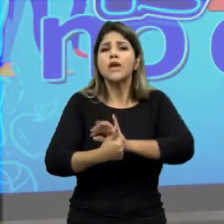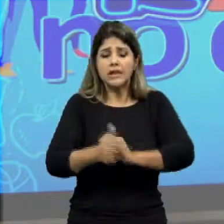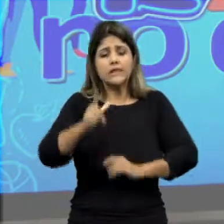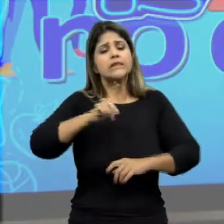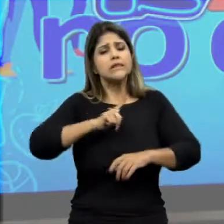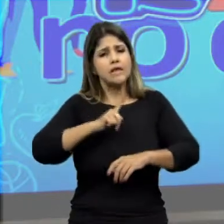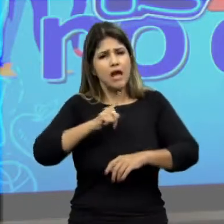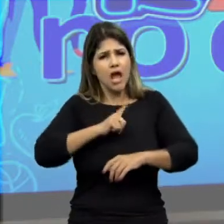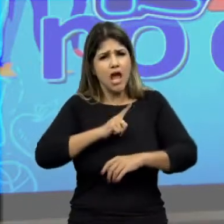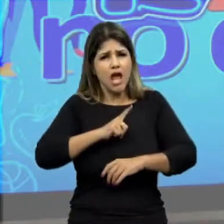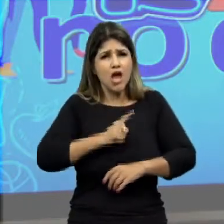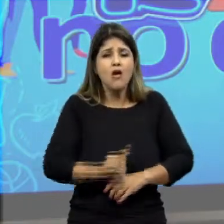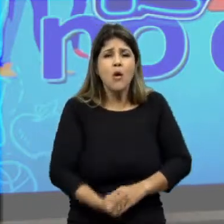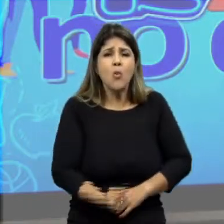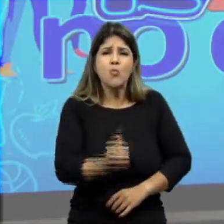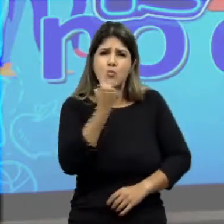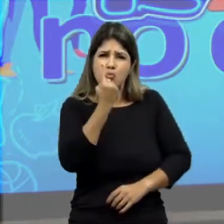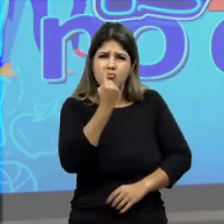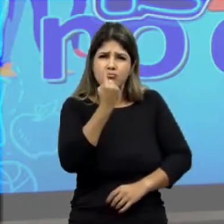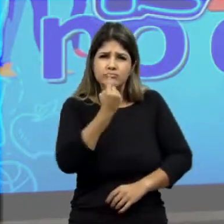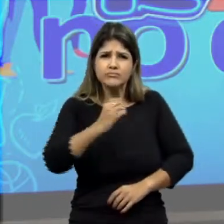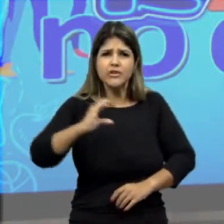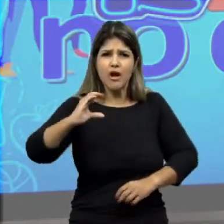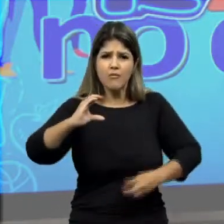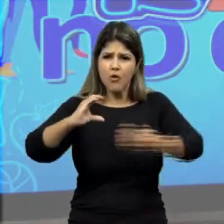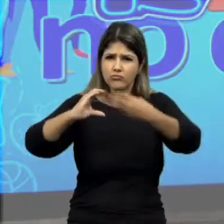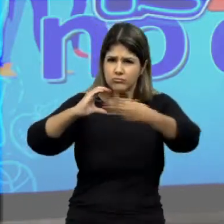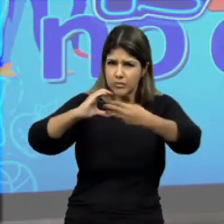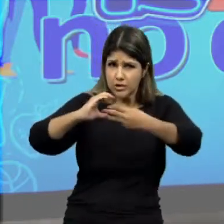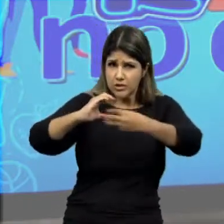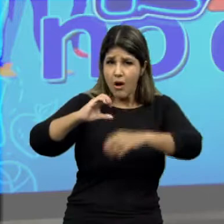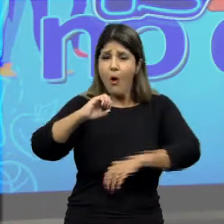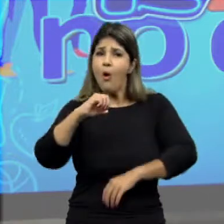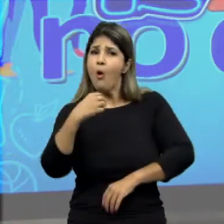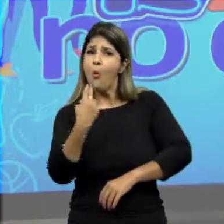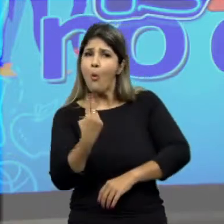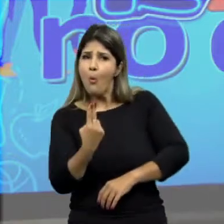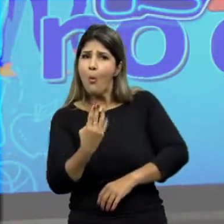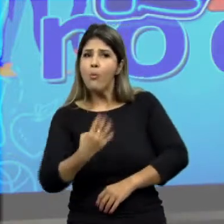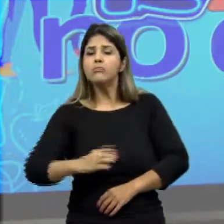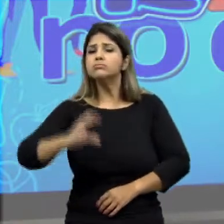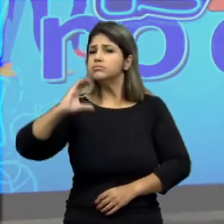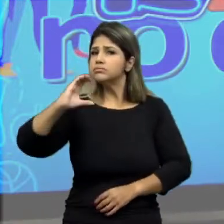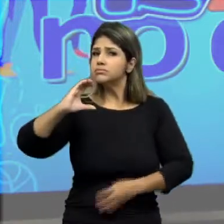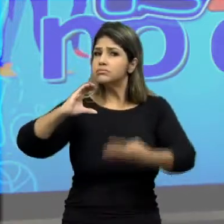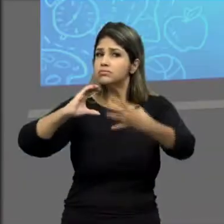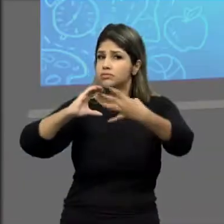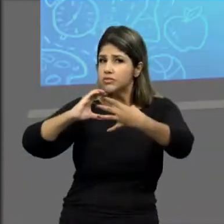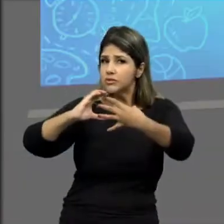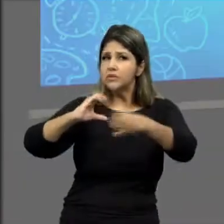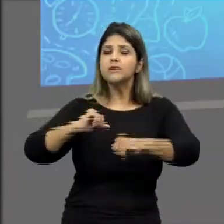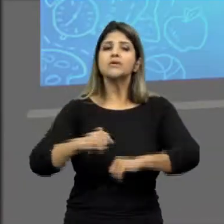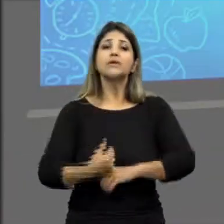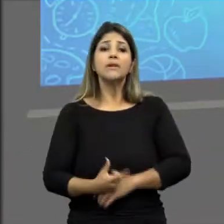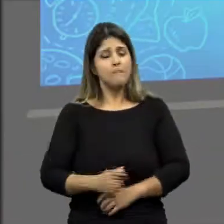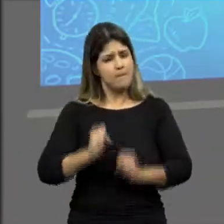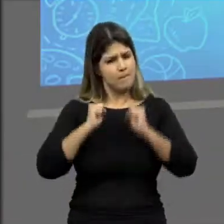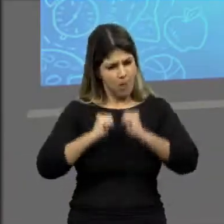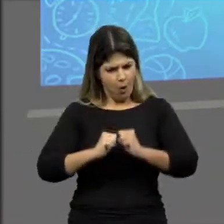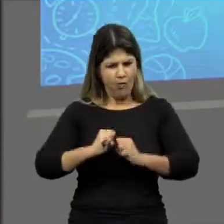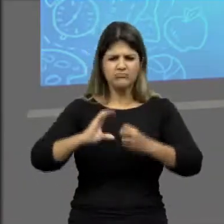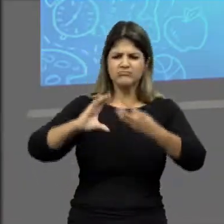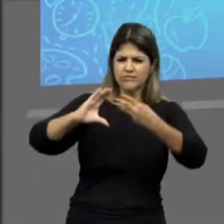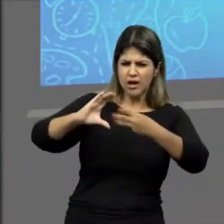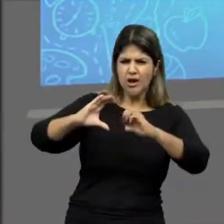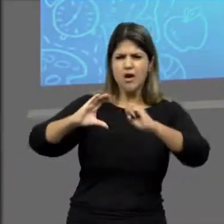deve possuir pelo menos um carbono terciário ou pelo menos um carbono quaternário. Professor, pode ter um